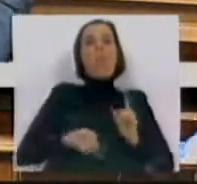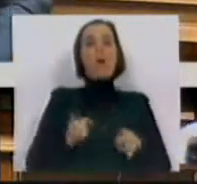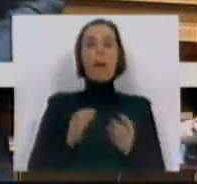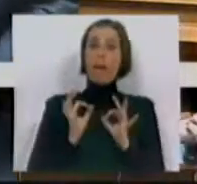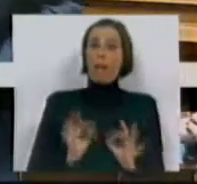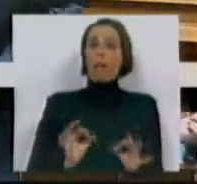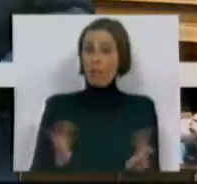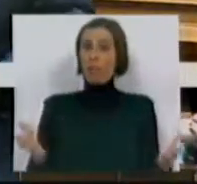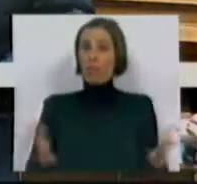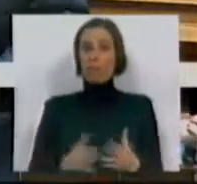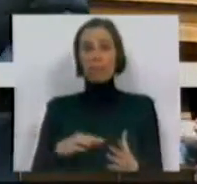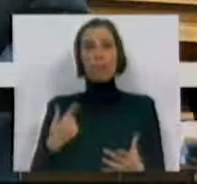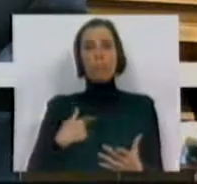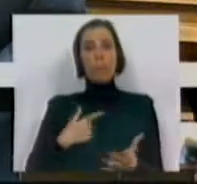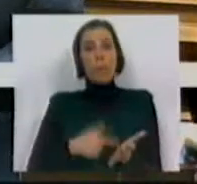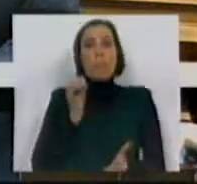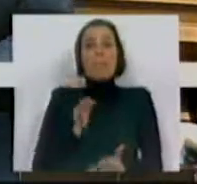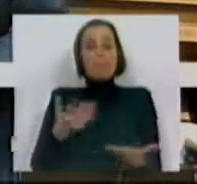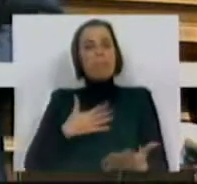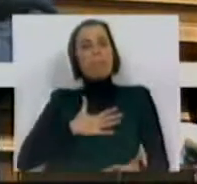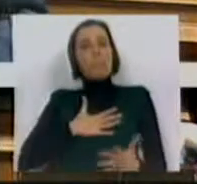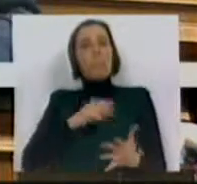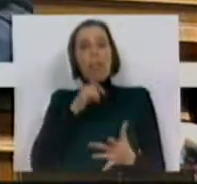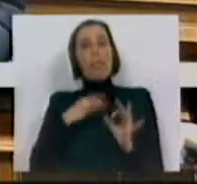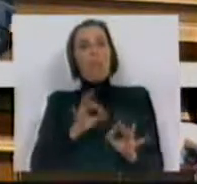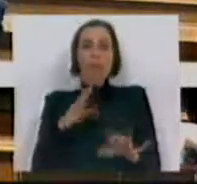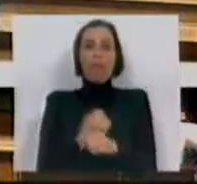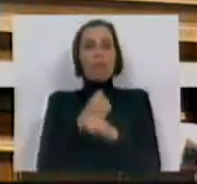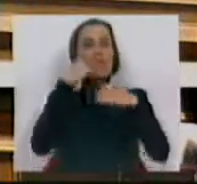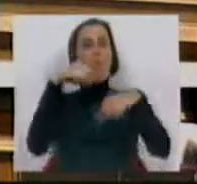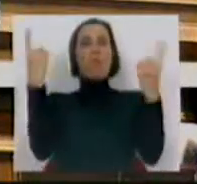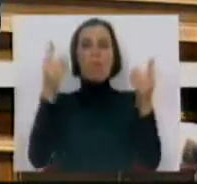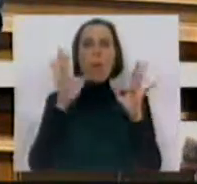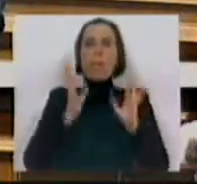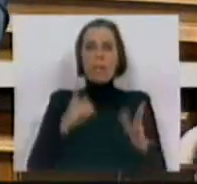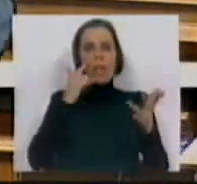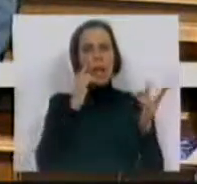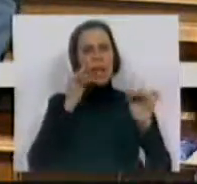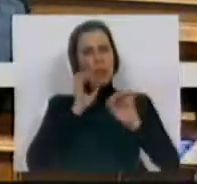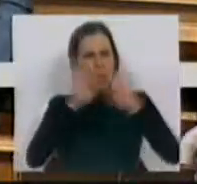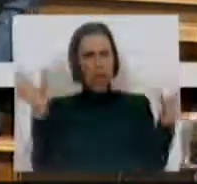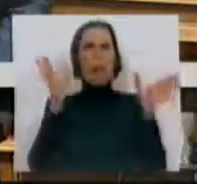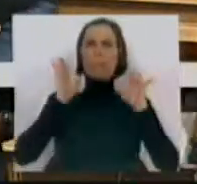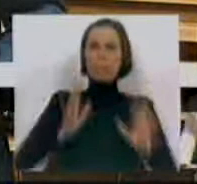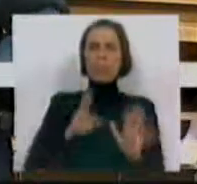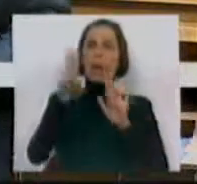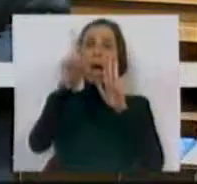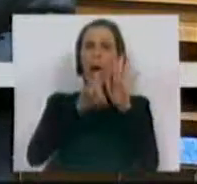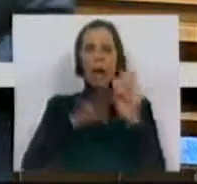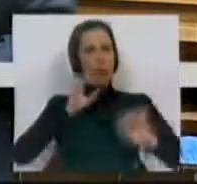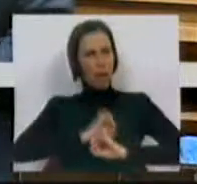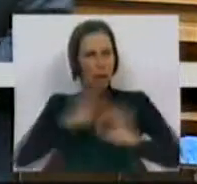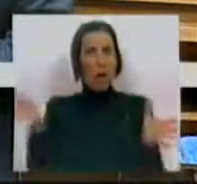daquilo que nós mais pesamos, que é, de facto, a função pública, haver alguma transparência e haver regras